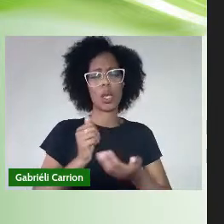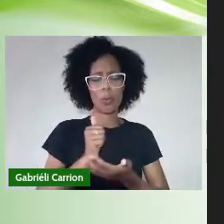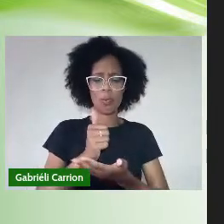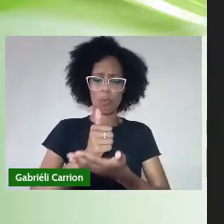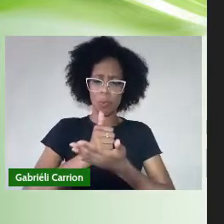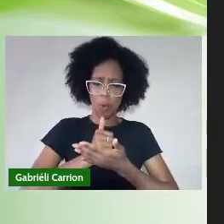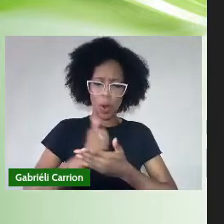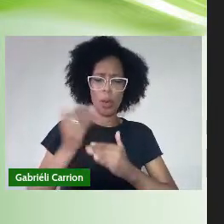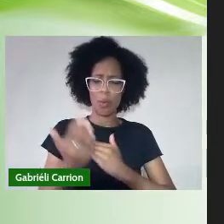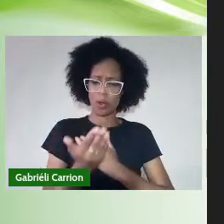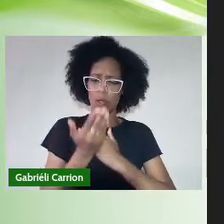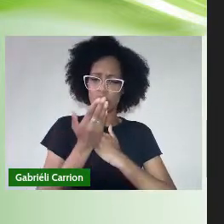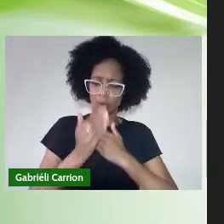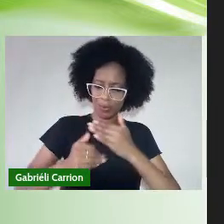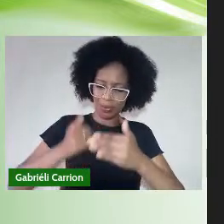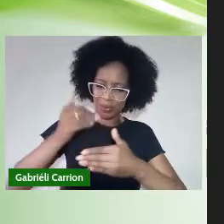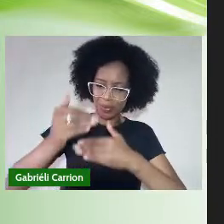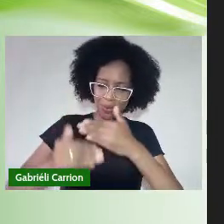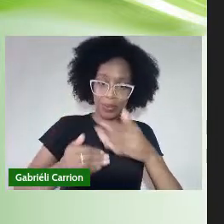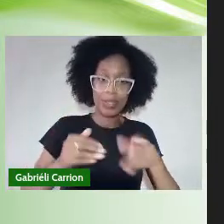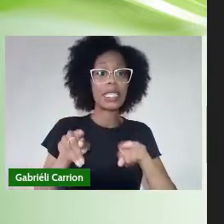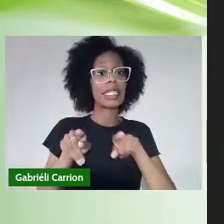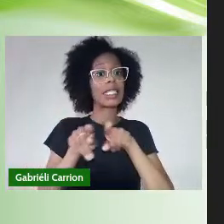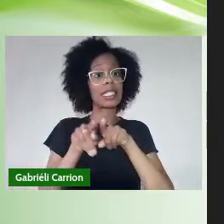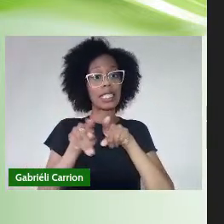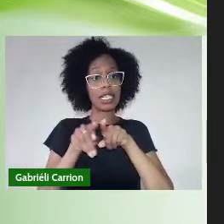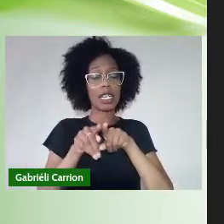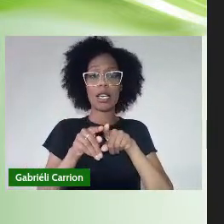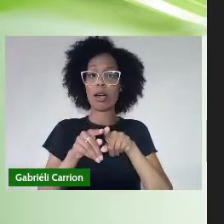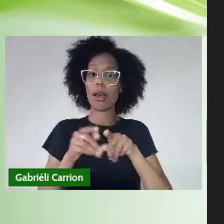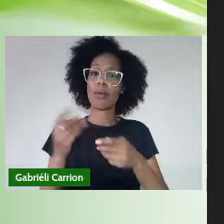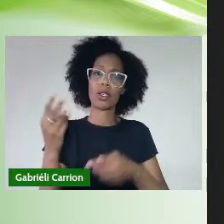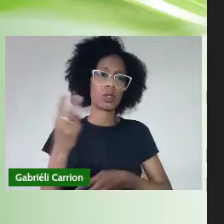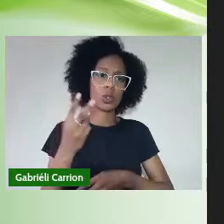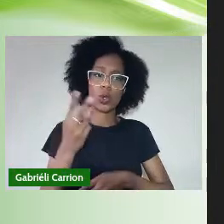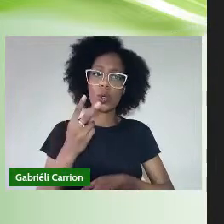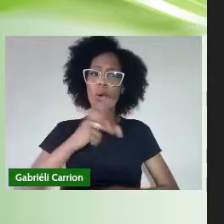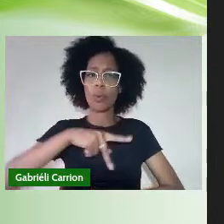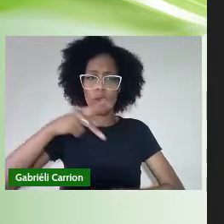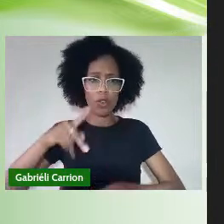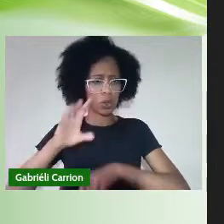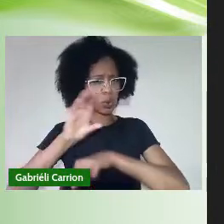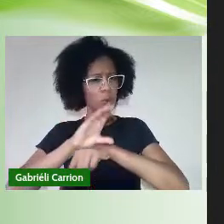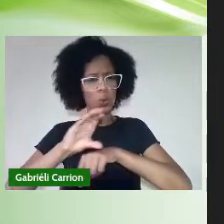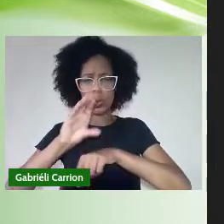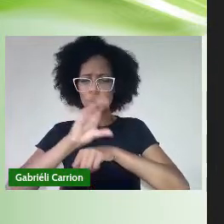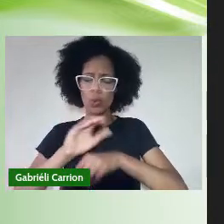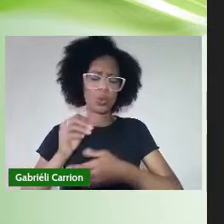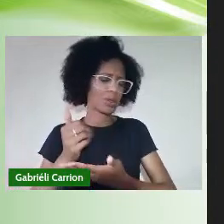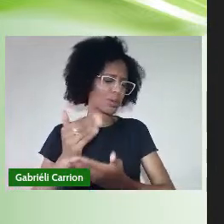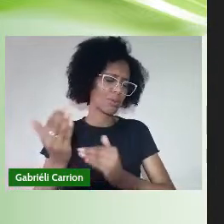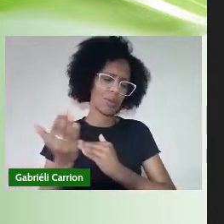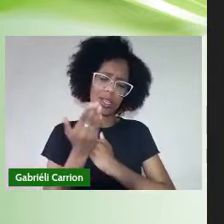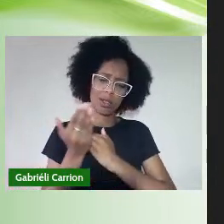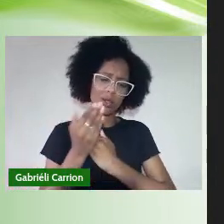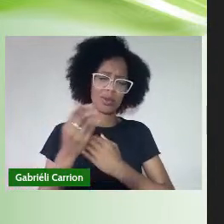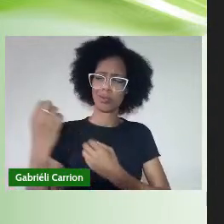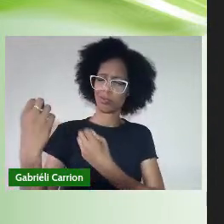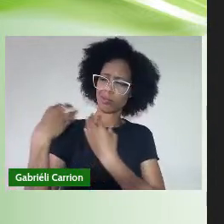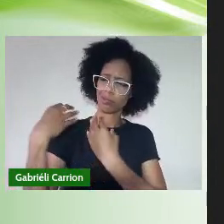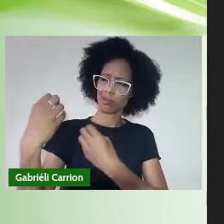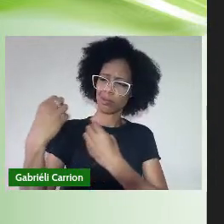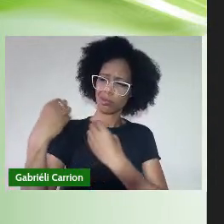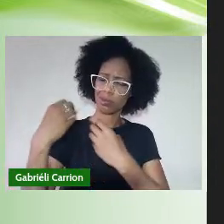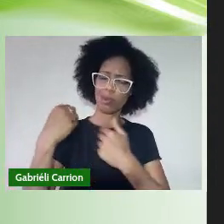processo E, seguramente, aos professores do curso Por todo apoio e ensinamentos dados durante o curso